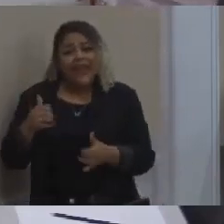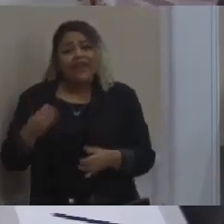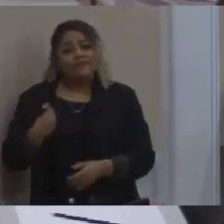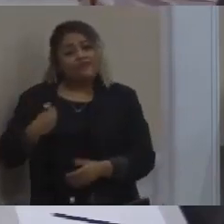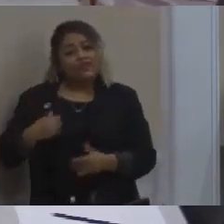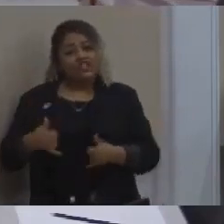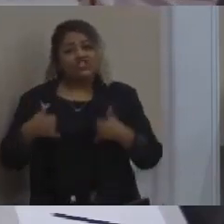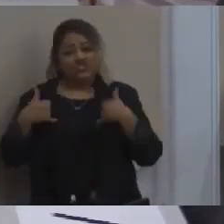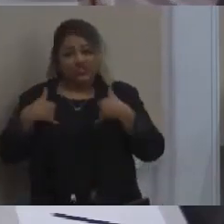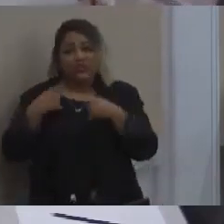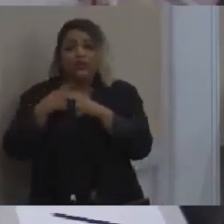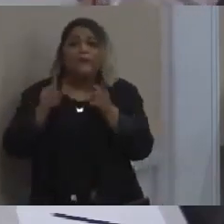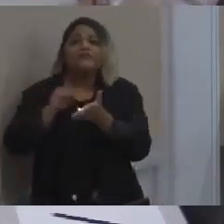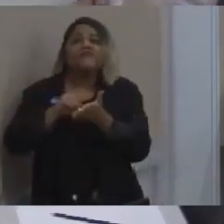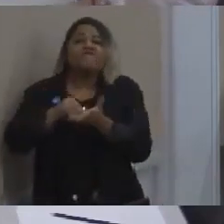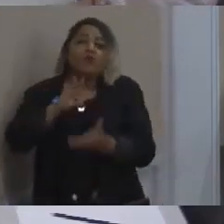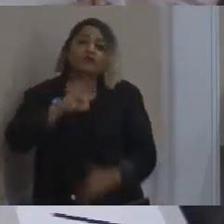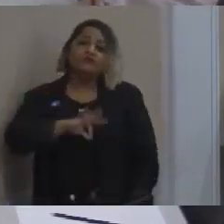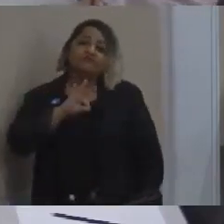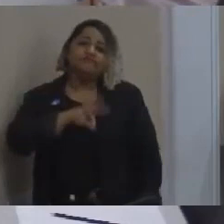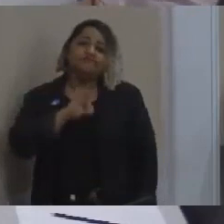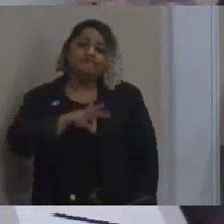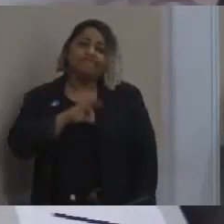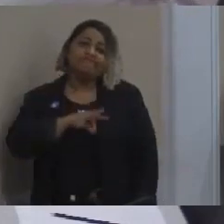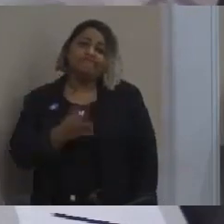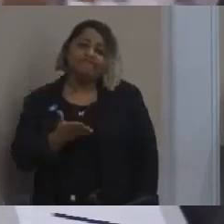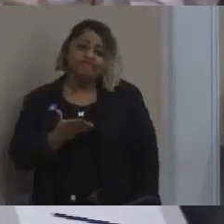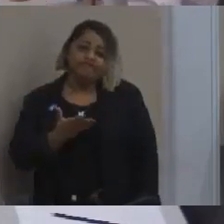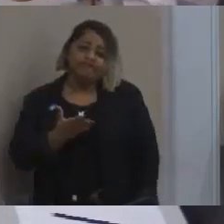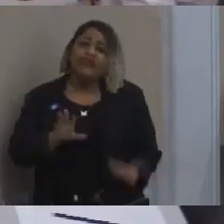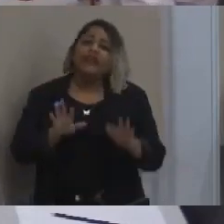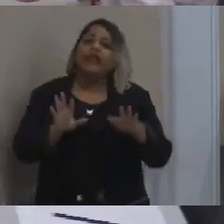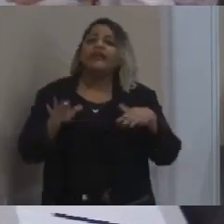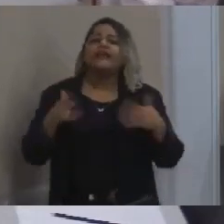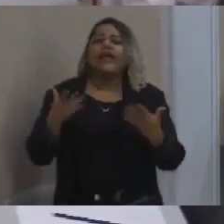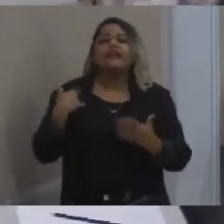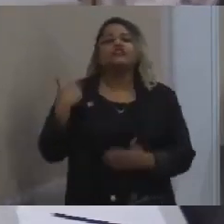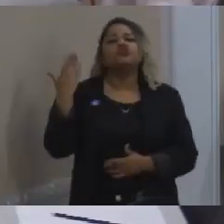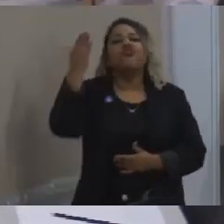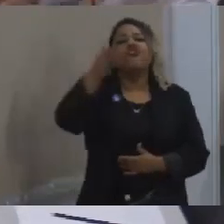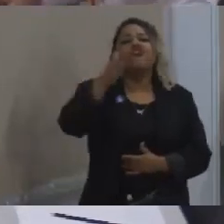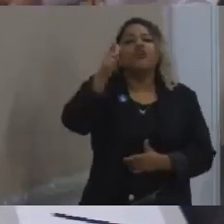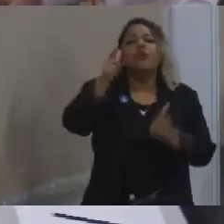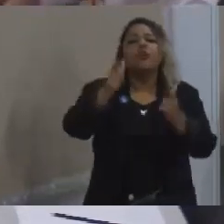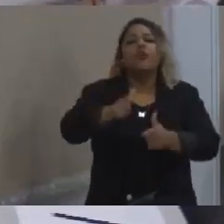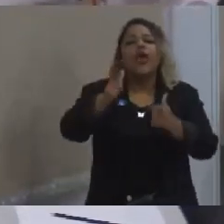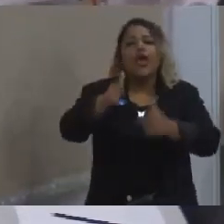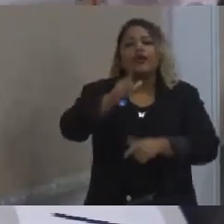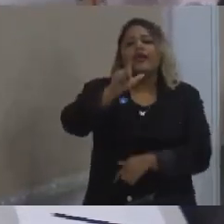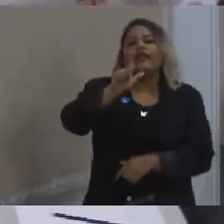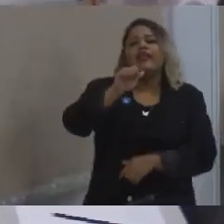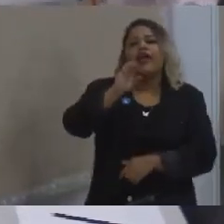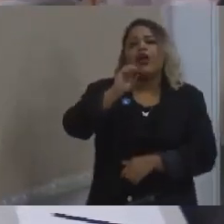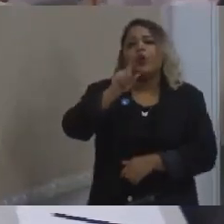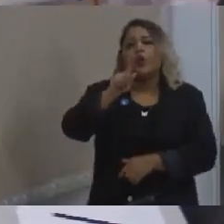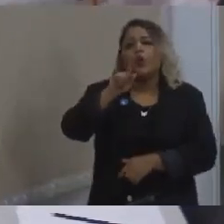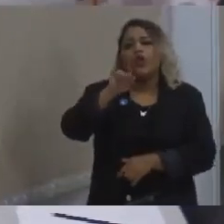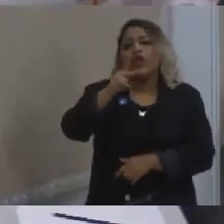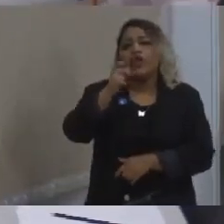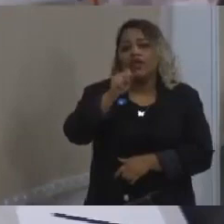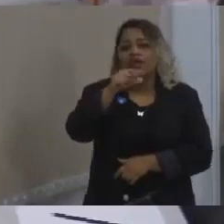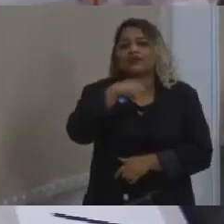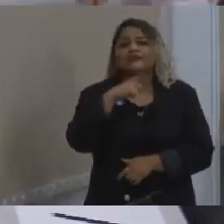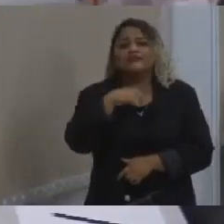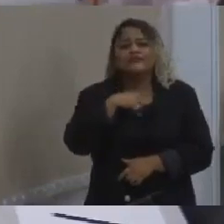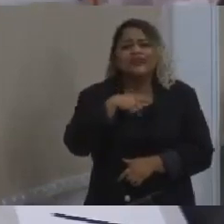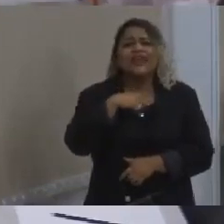foi, né, vereador Cleiton Xavier, lá na área da Lagoinha, aquele tanto de ferro velho lá. Qual que a realidade? A realidade é que as pessoas